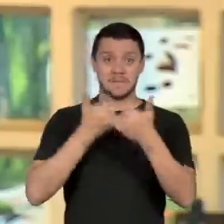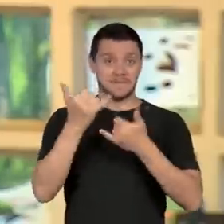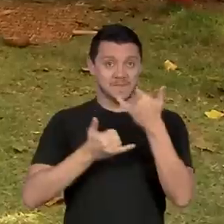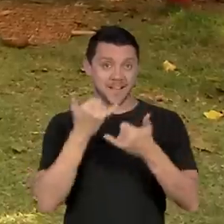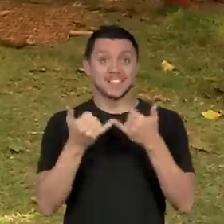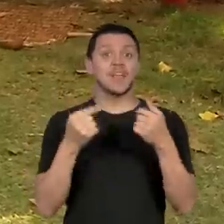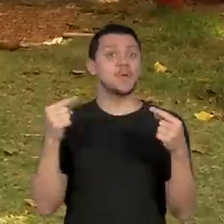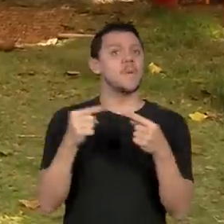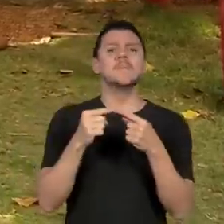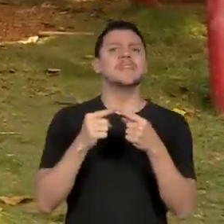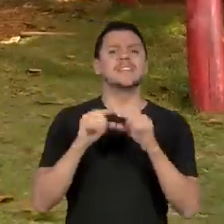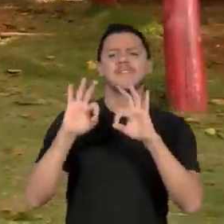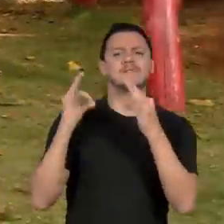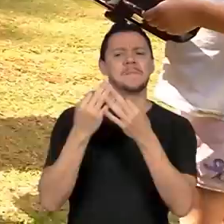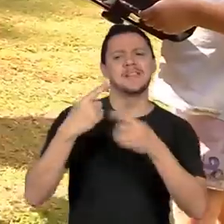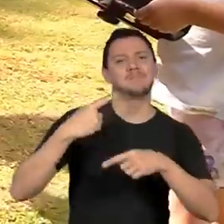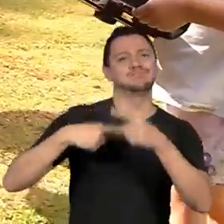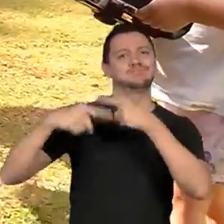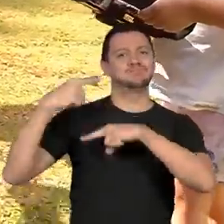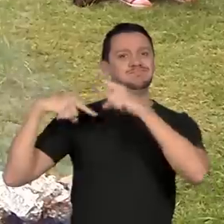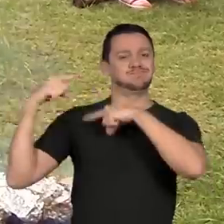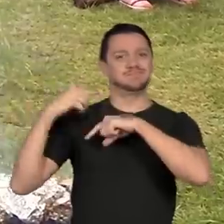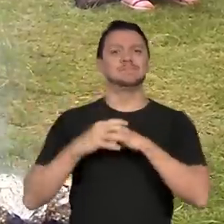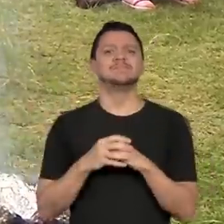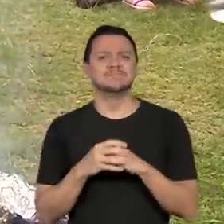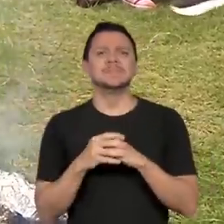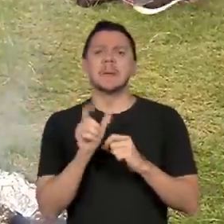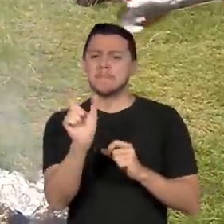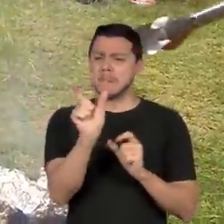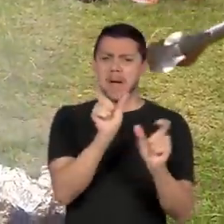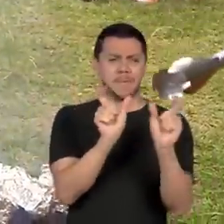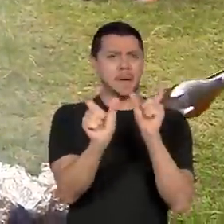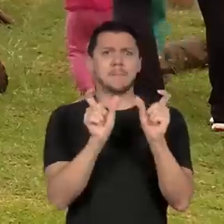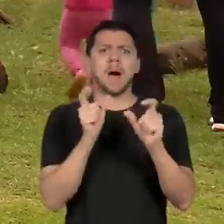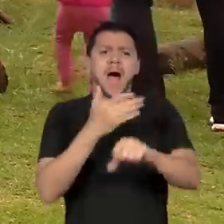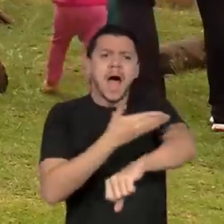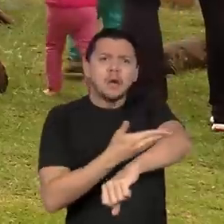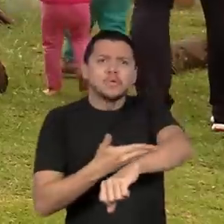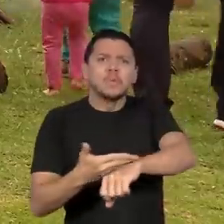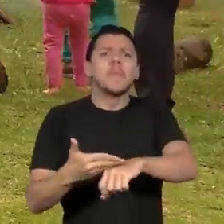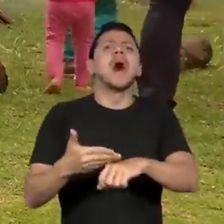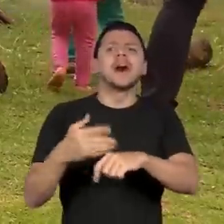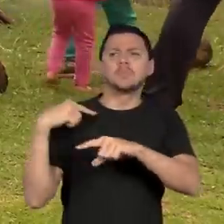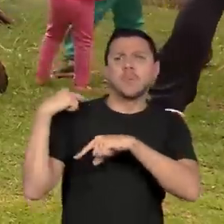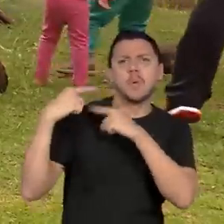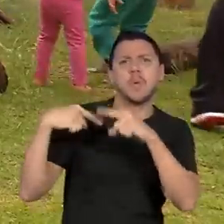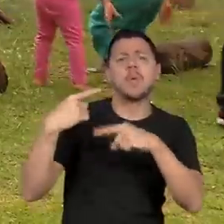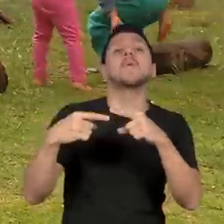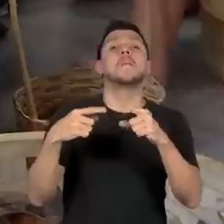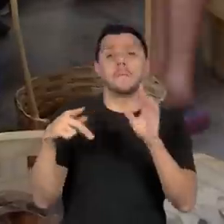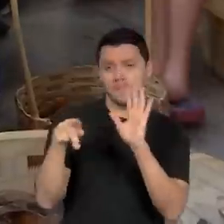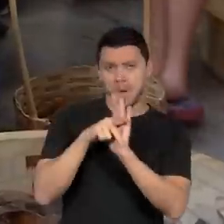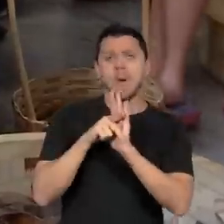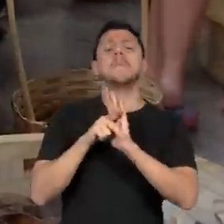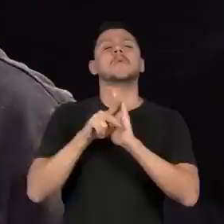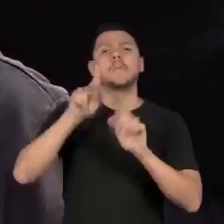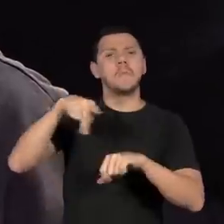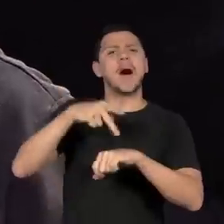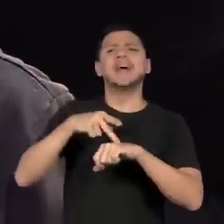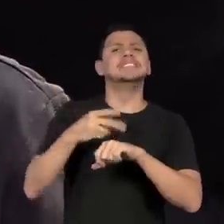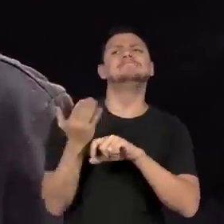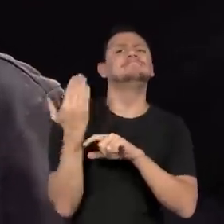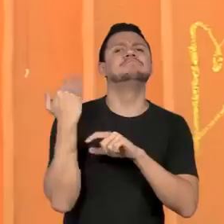nossa ancestralidade. Algumas palavras, alguns costumes vêm dessa origem do nosso país, que são os povos